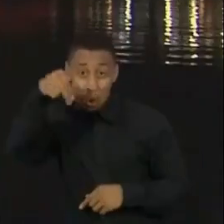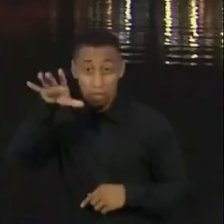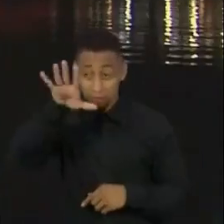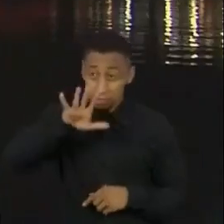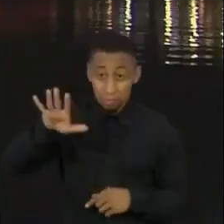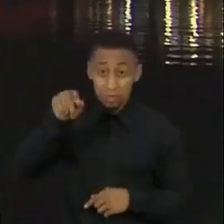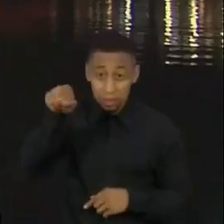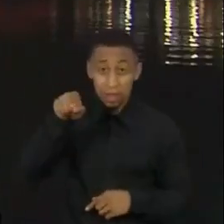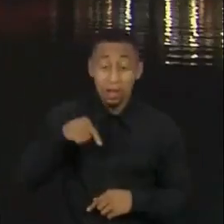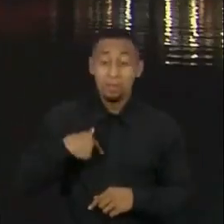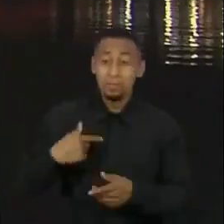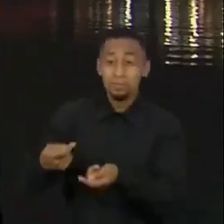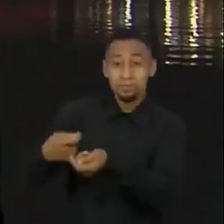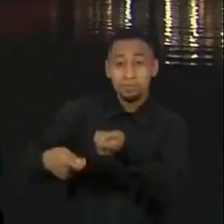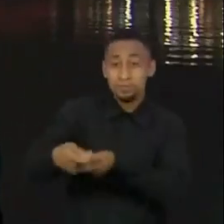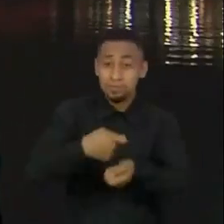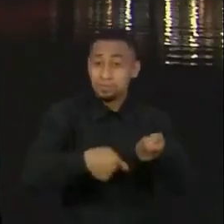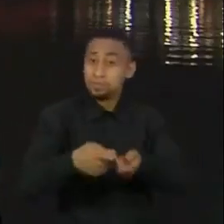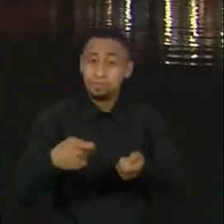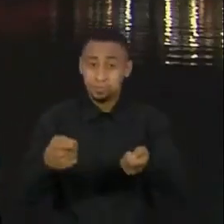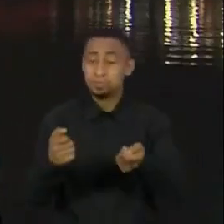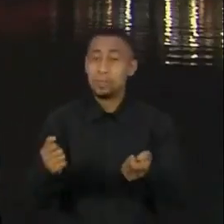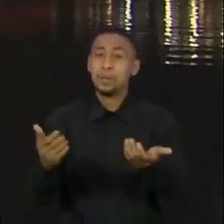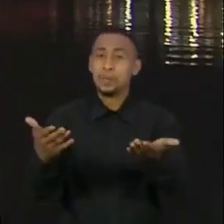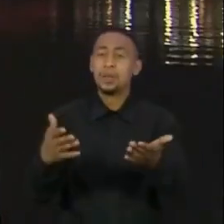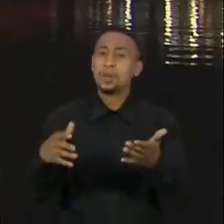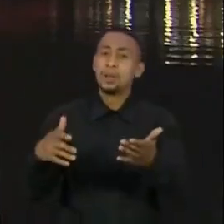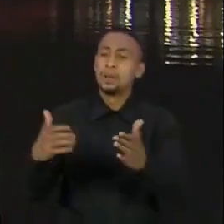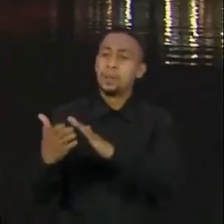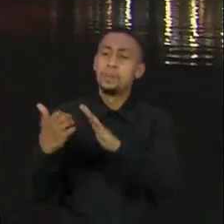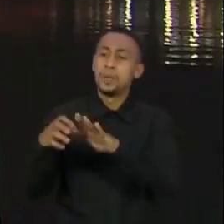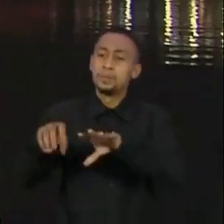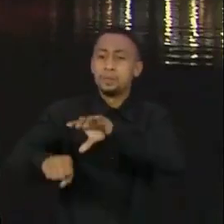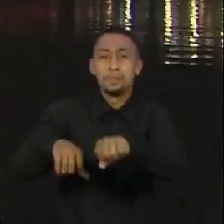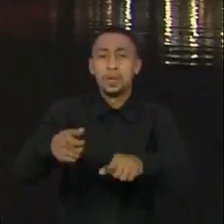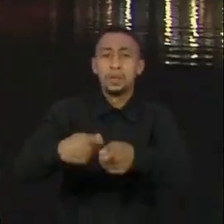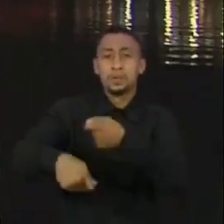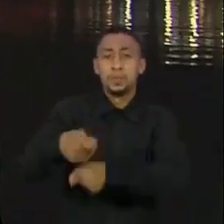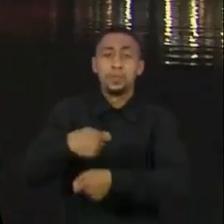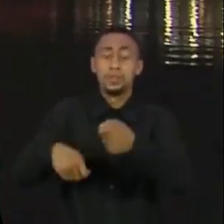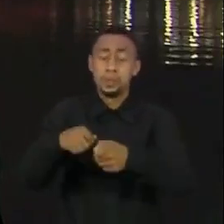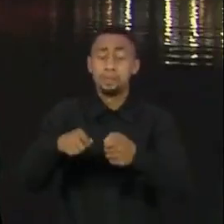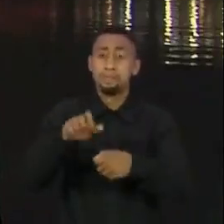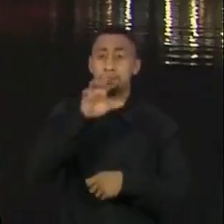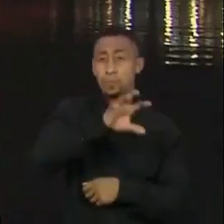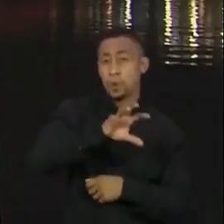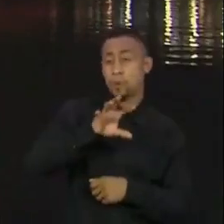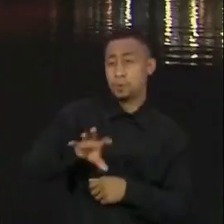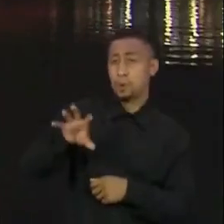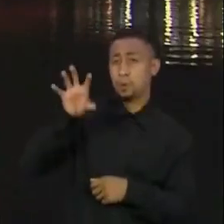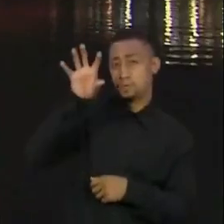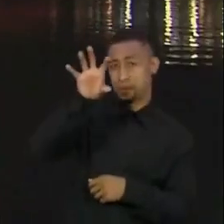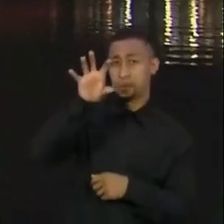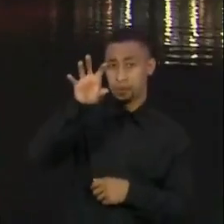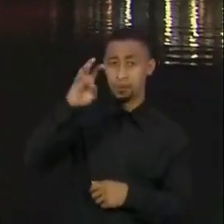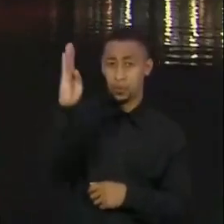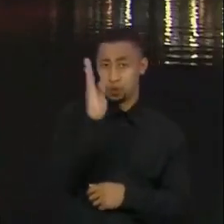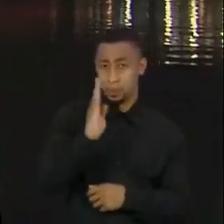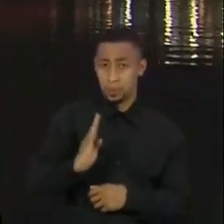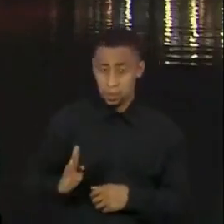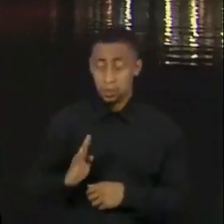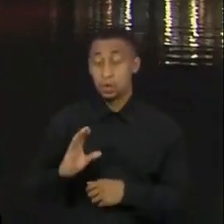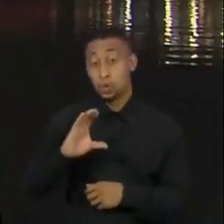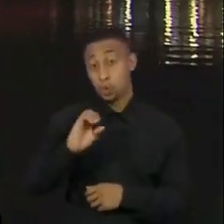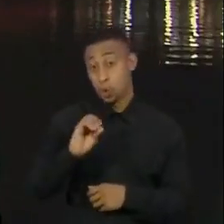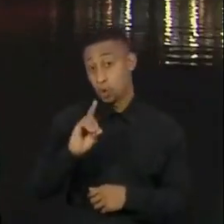são recursos que vão ser alocados nessas três regiões do país e, certamente, a Codevasf vai ser